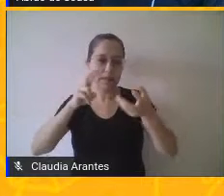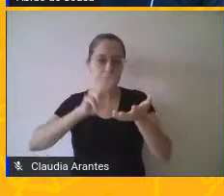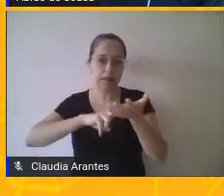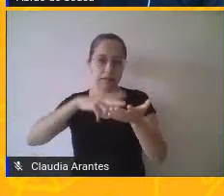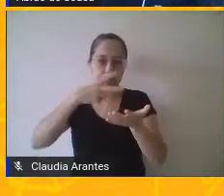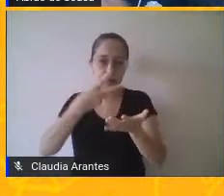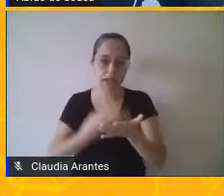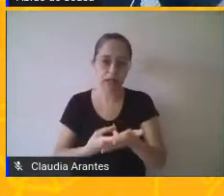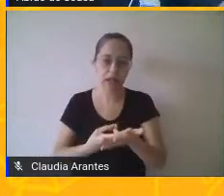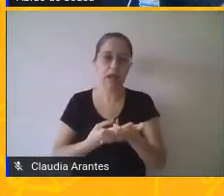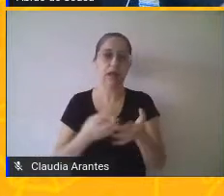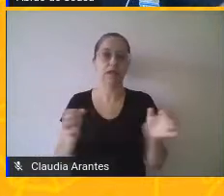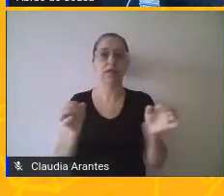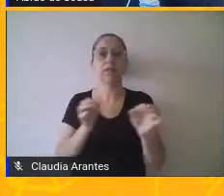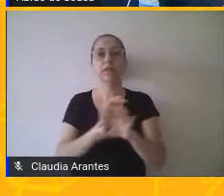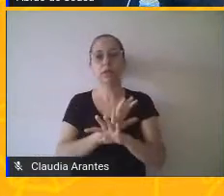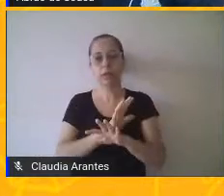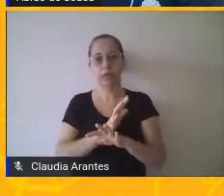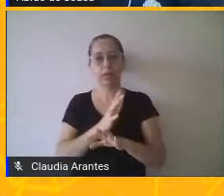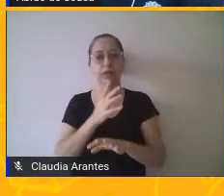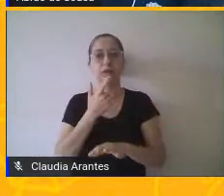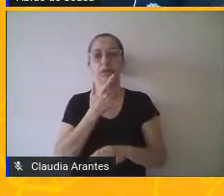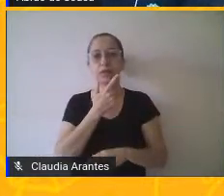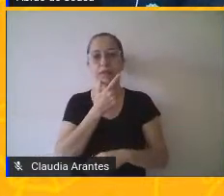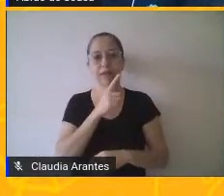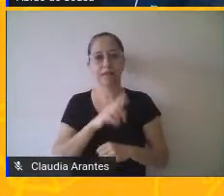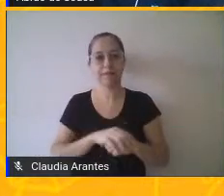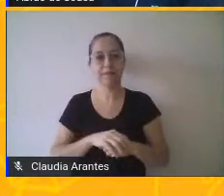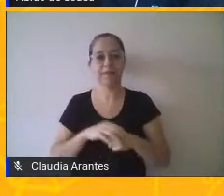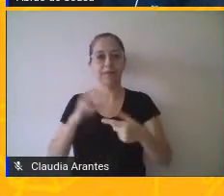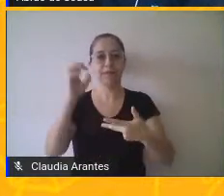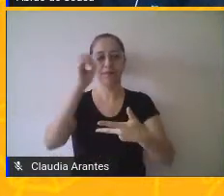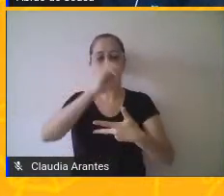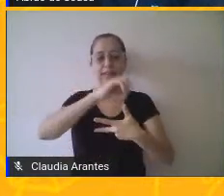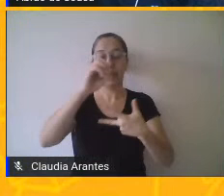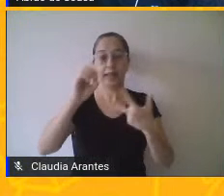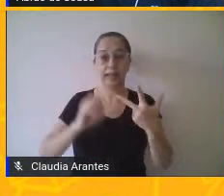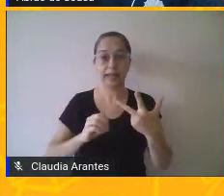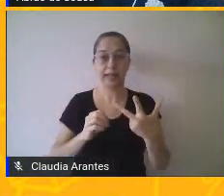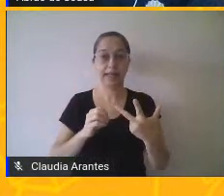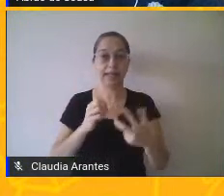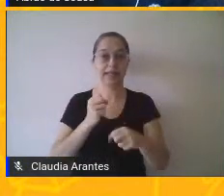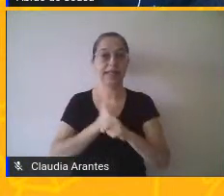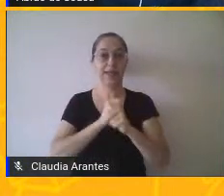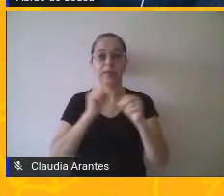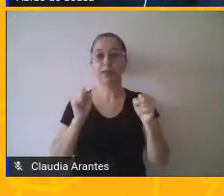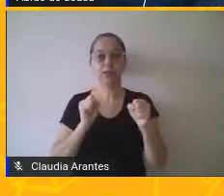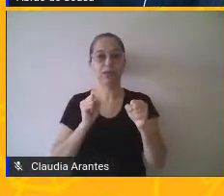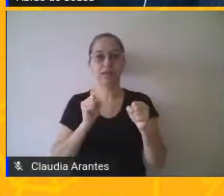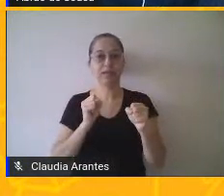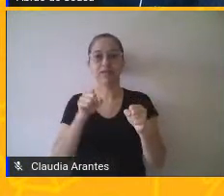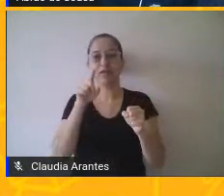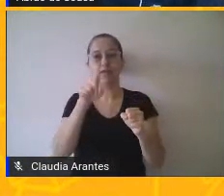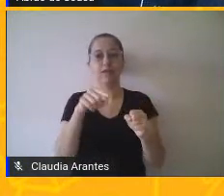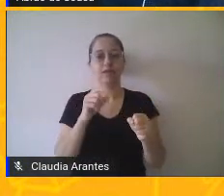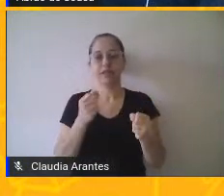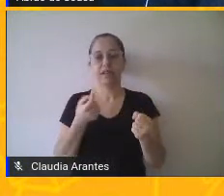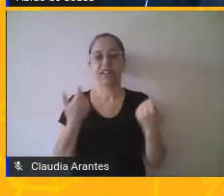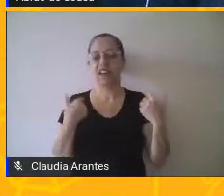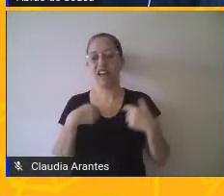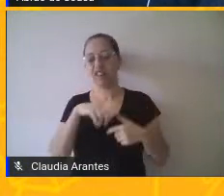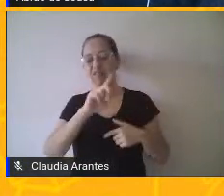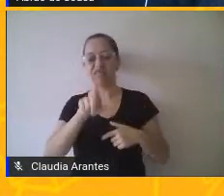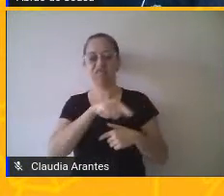aprende e não joga no bicho. Porque no Enem não tem questão de jogar no bicho. Tem a complexidade das